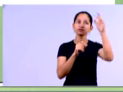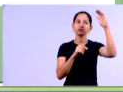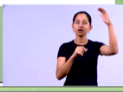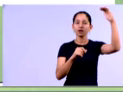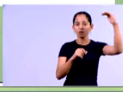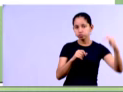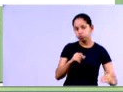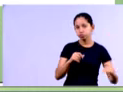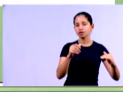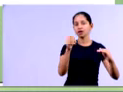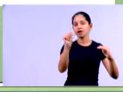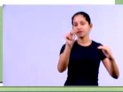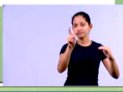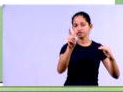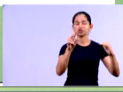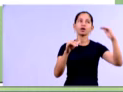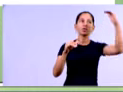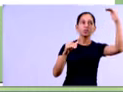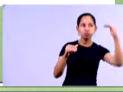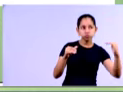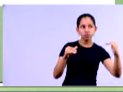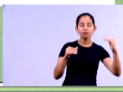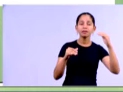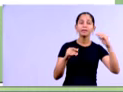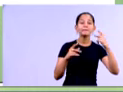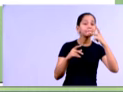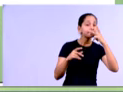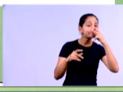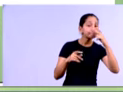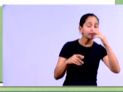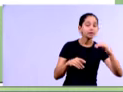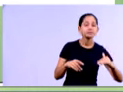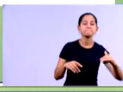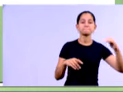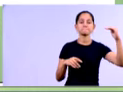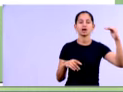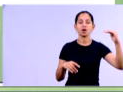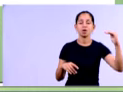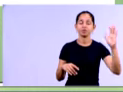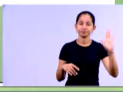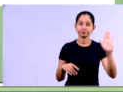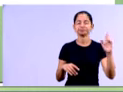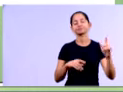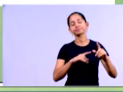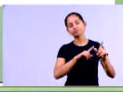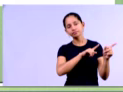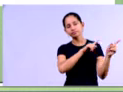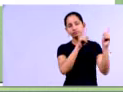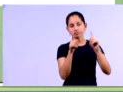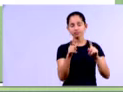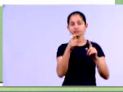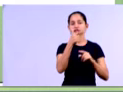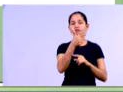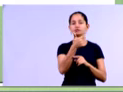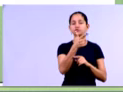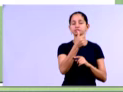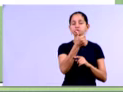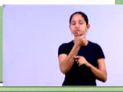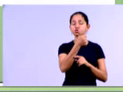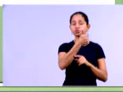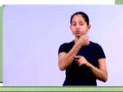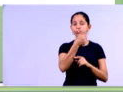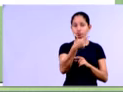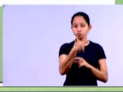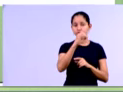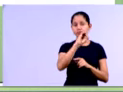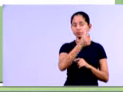termos percentuais, essa conta ficou maior do que em 2012, né, então, em 2013, as